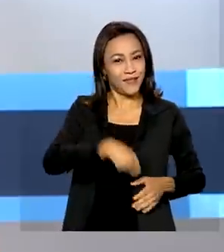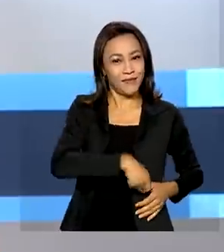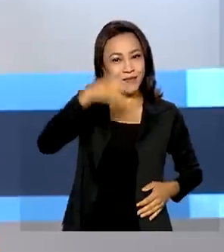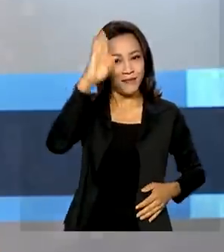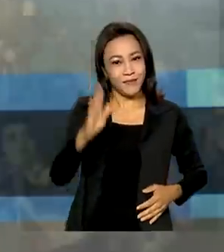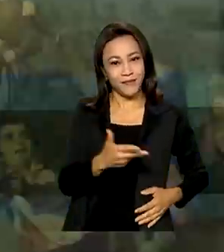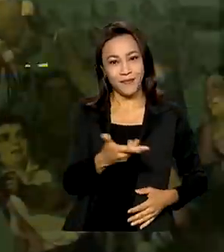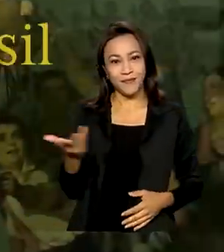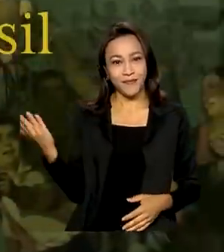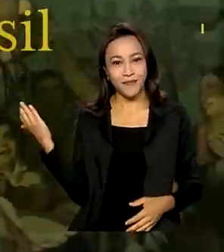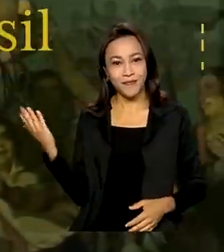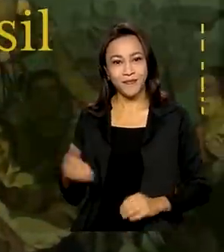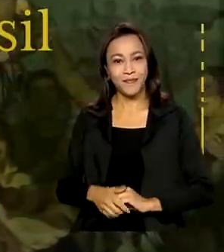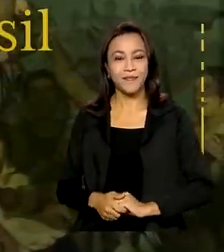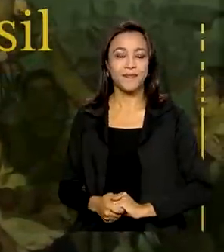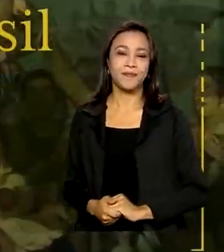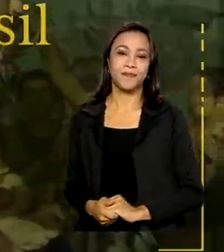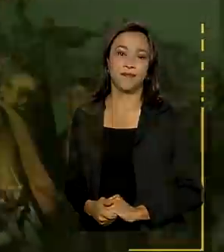Brasil.